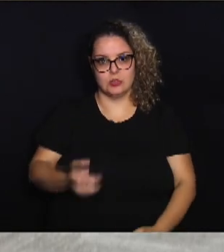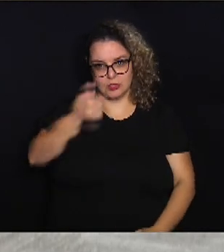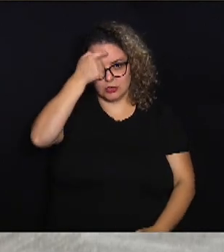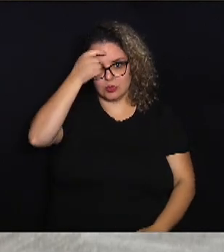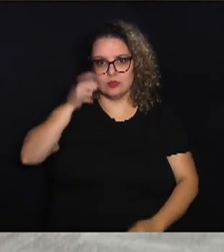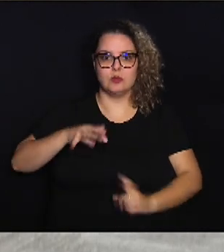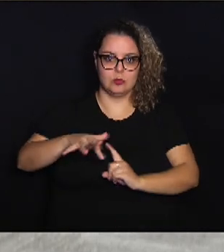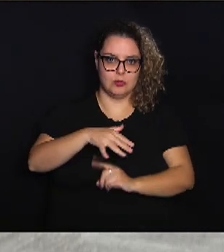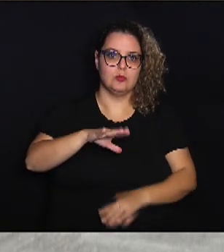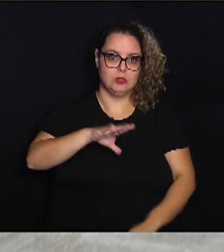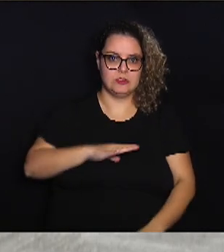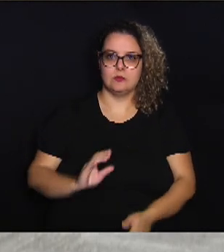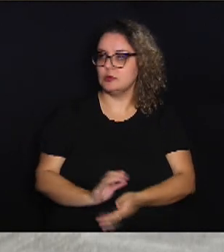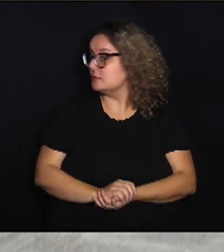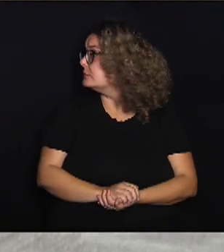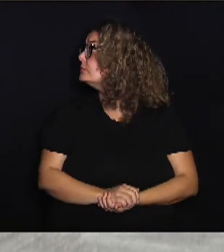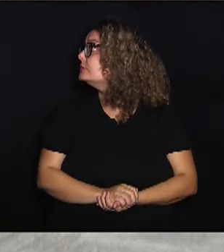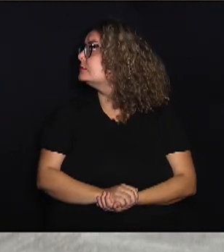ambiental no município.